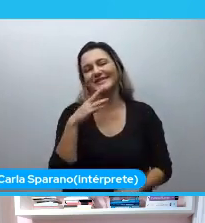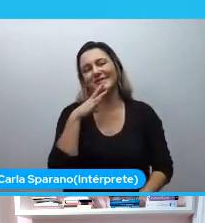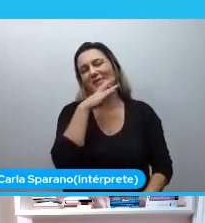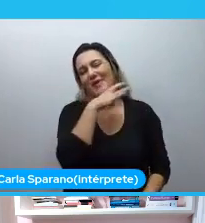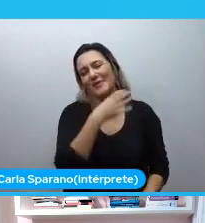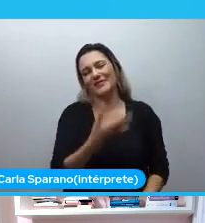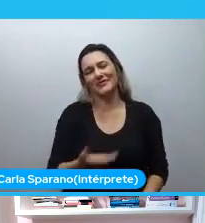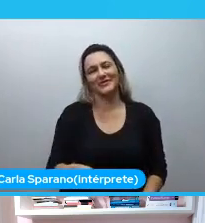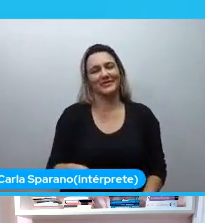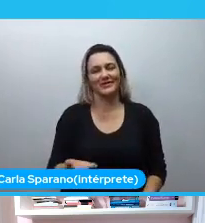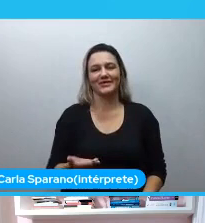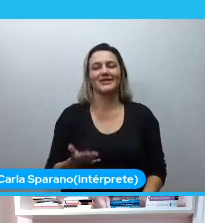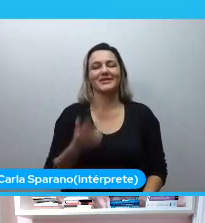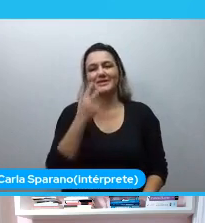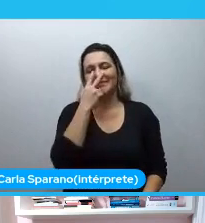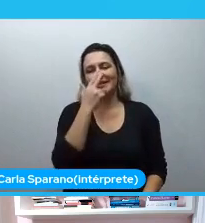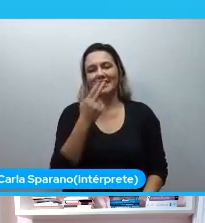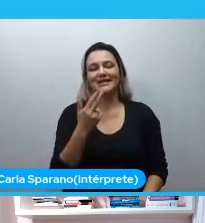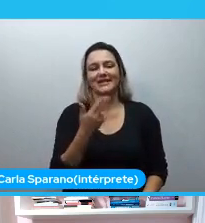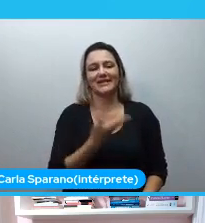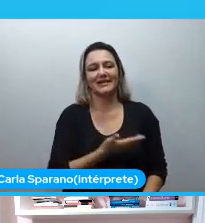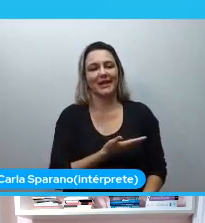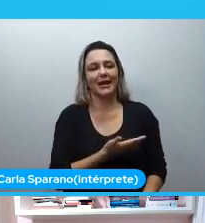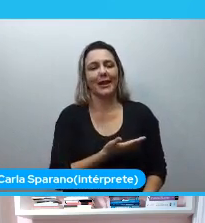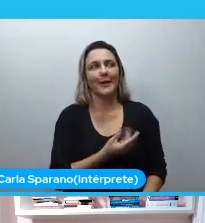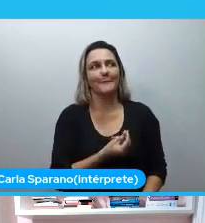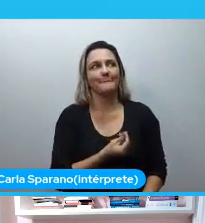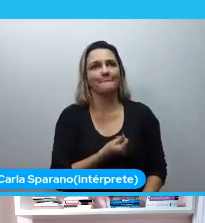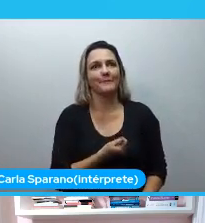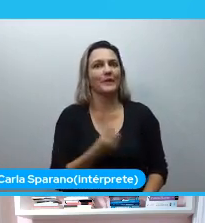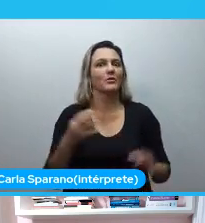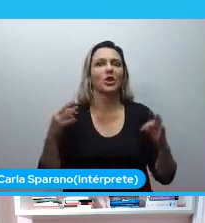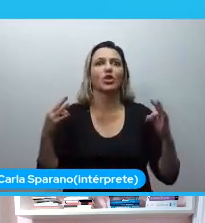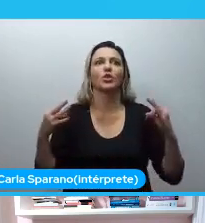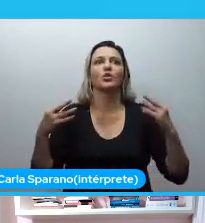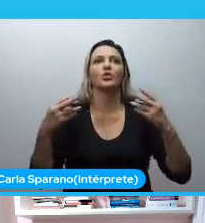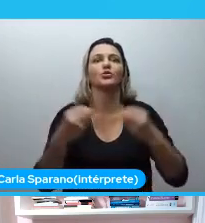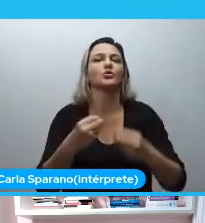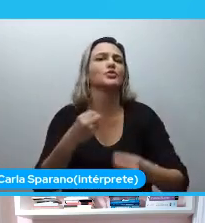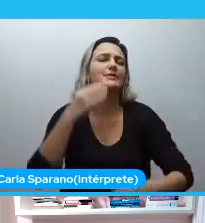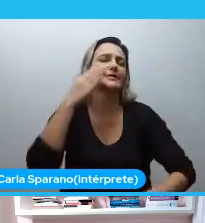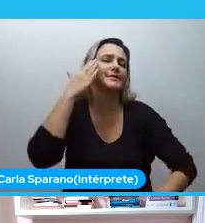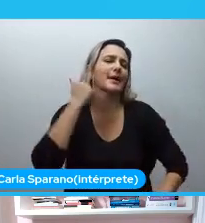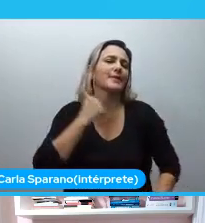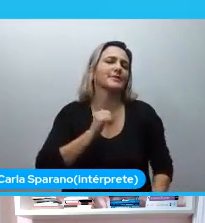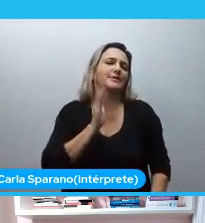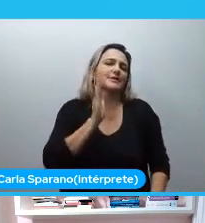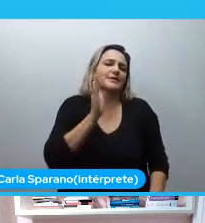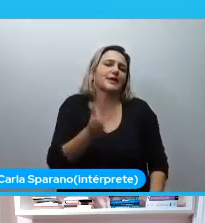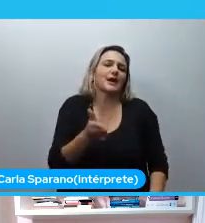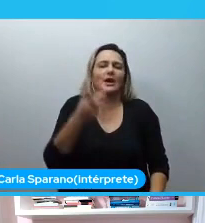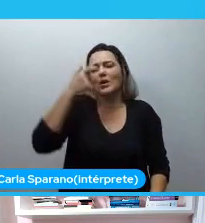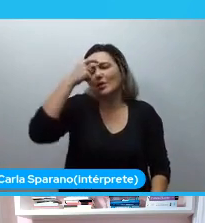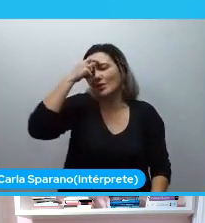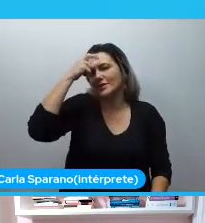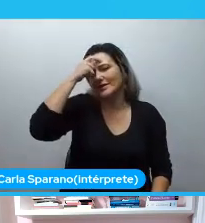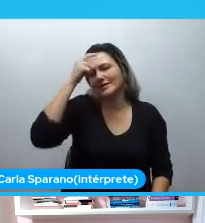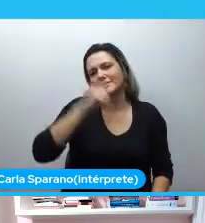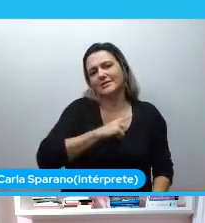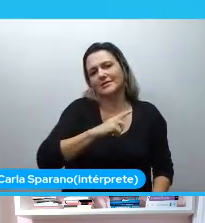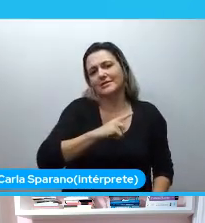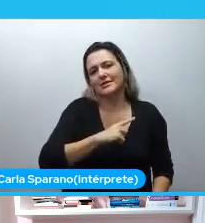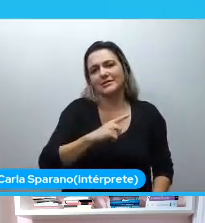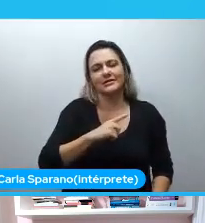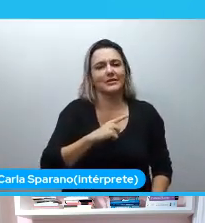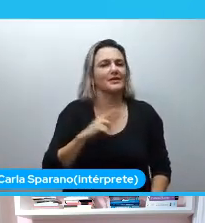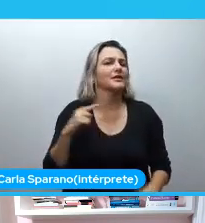parece ser algo que era para todo mundo estar sabendo, era para todo mundo estar consciente disso, era para todo